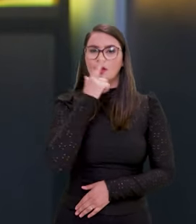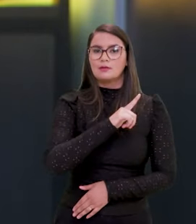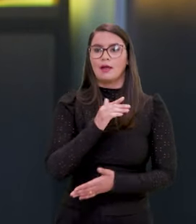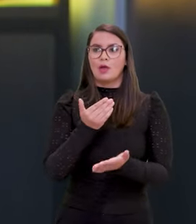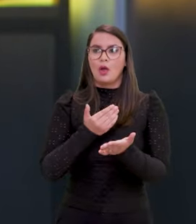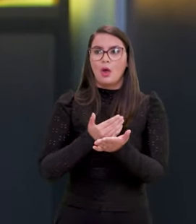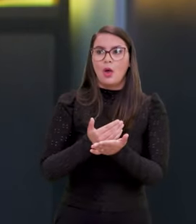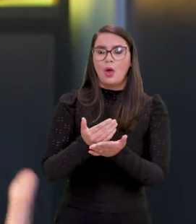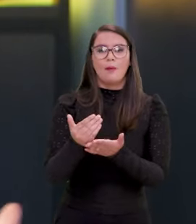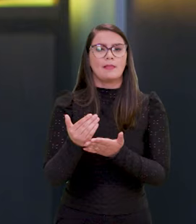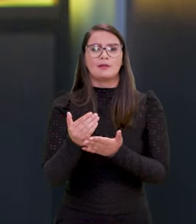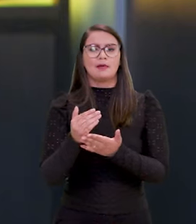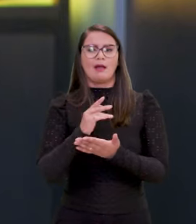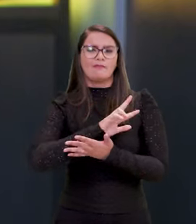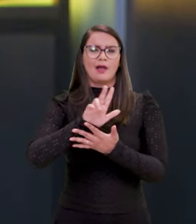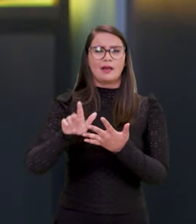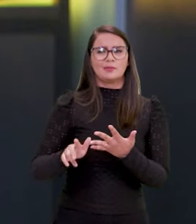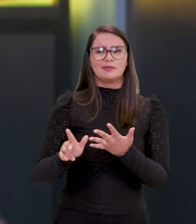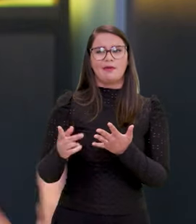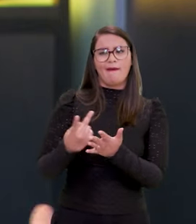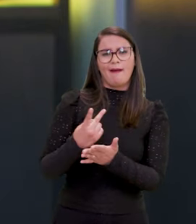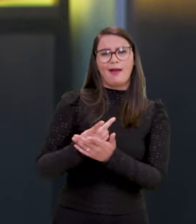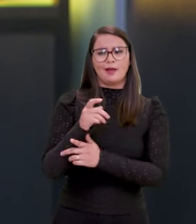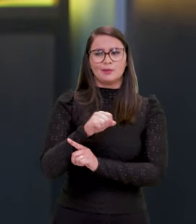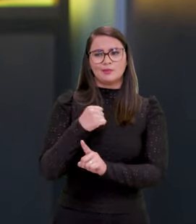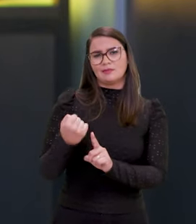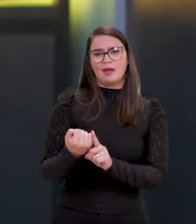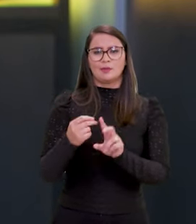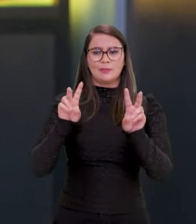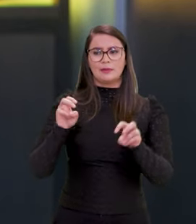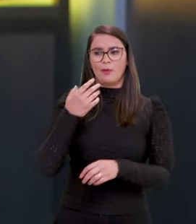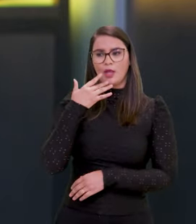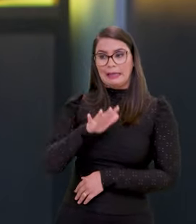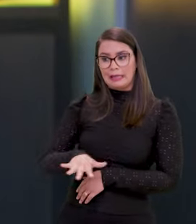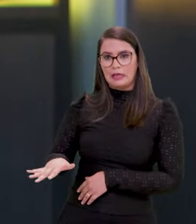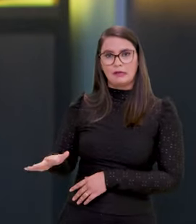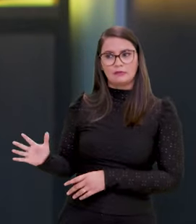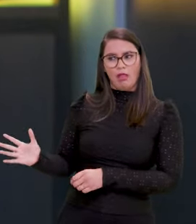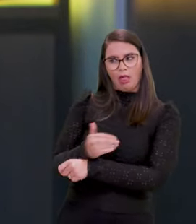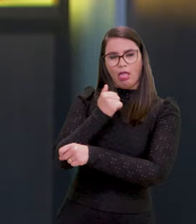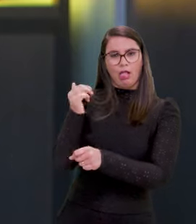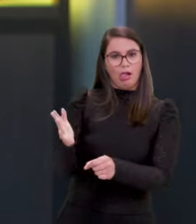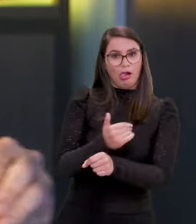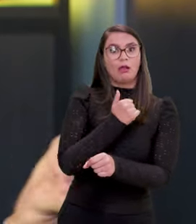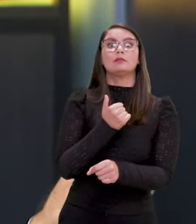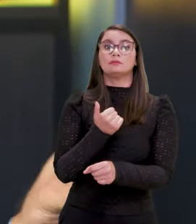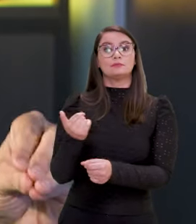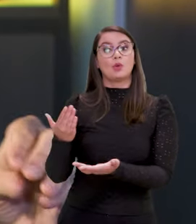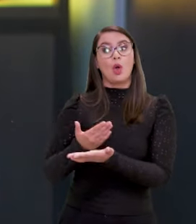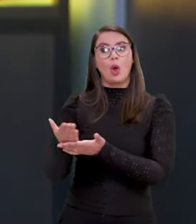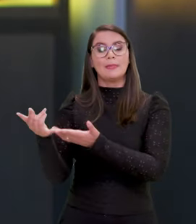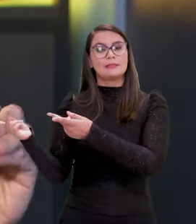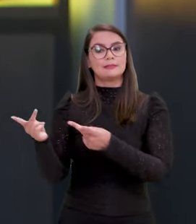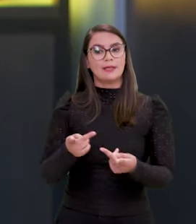a endereçar uma série de mazelas sociais, inclusive, questões de crianças, subtração de crianças. Você consegue começar a